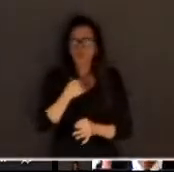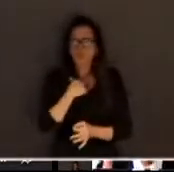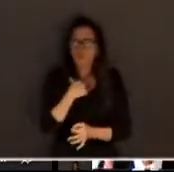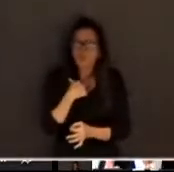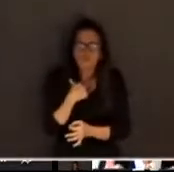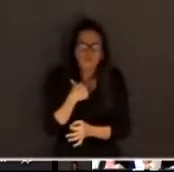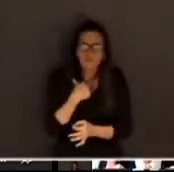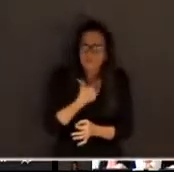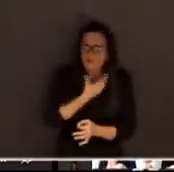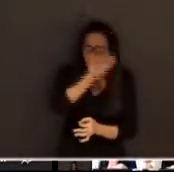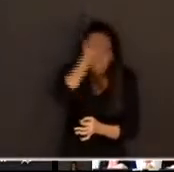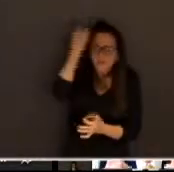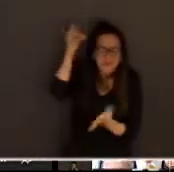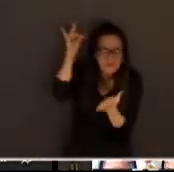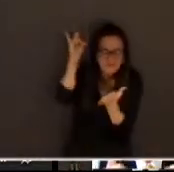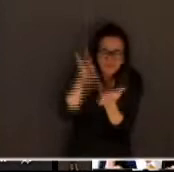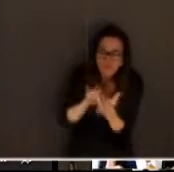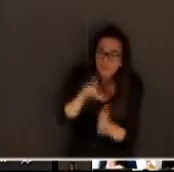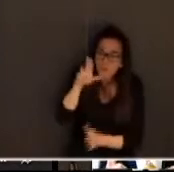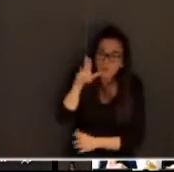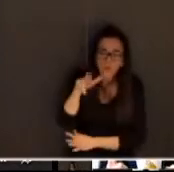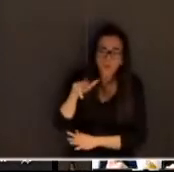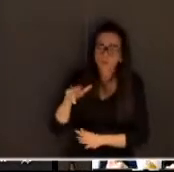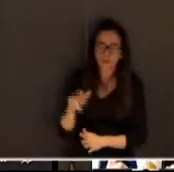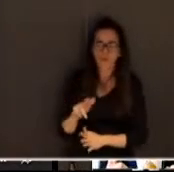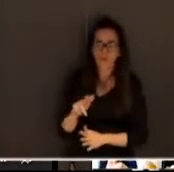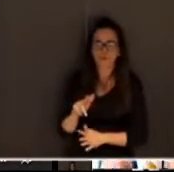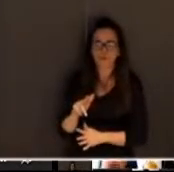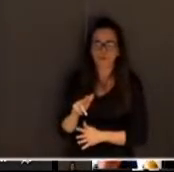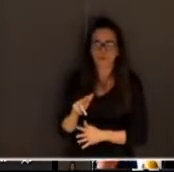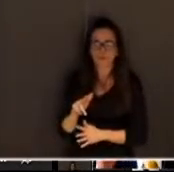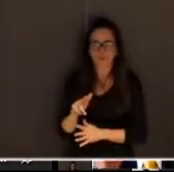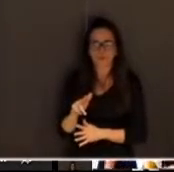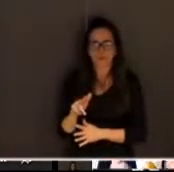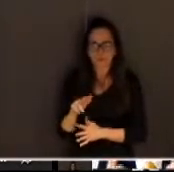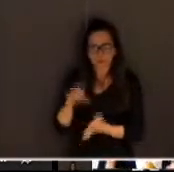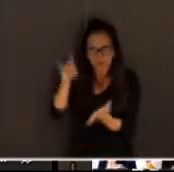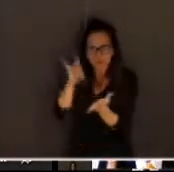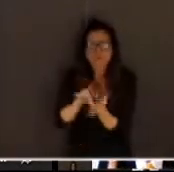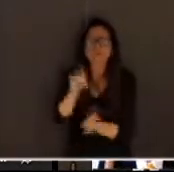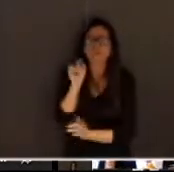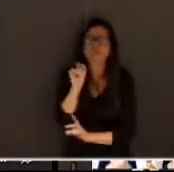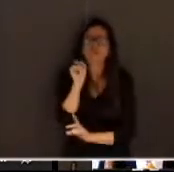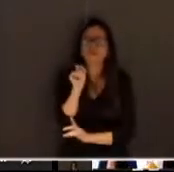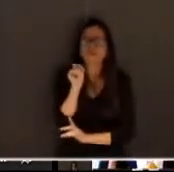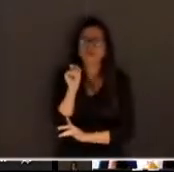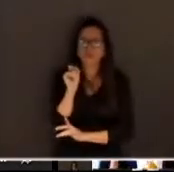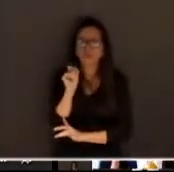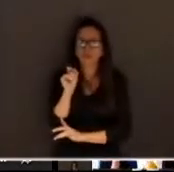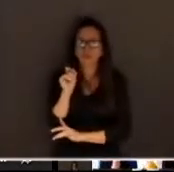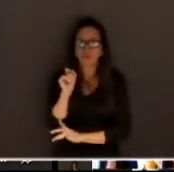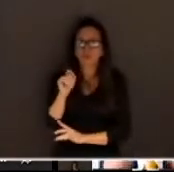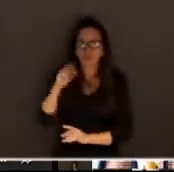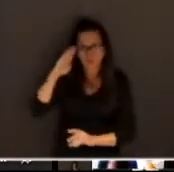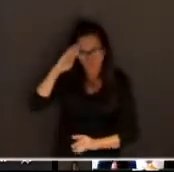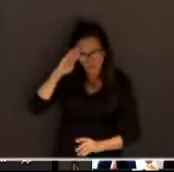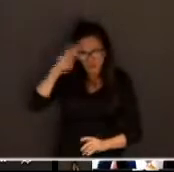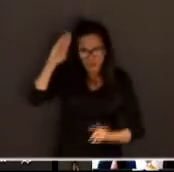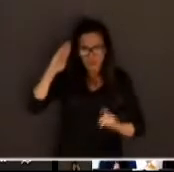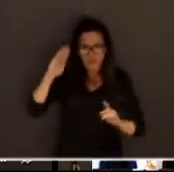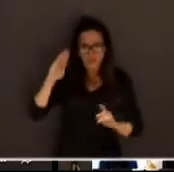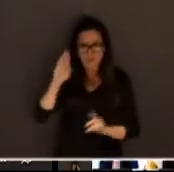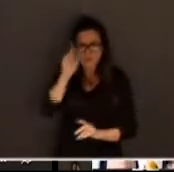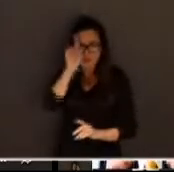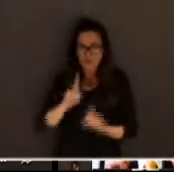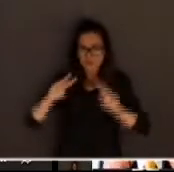do óbvio o óbvio é que o principal direito humano que nós temos